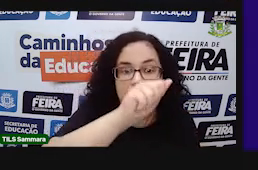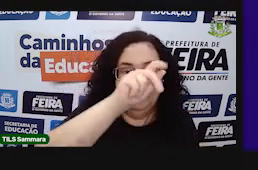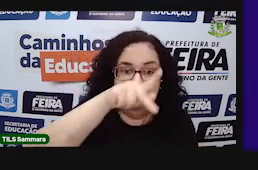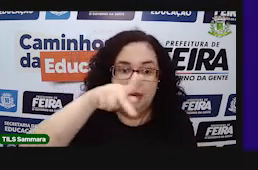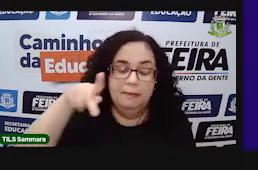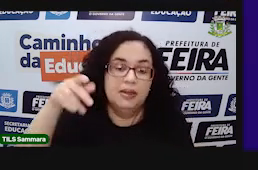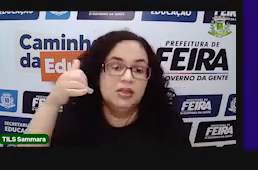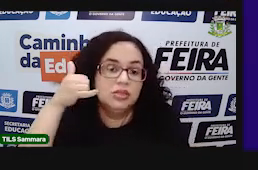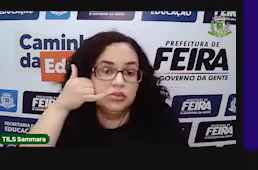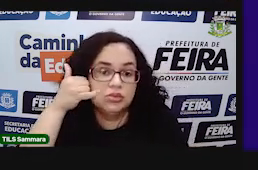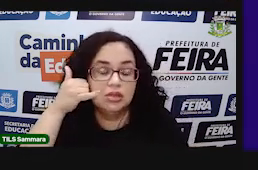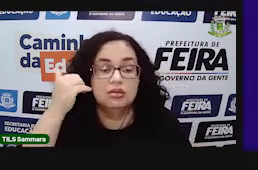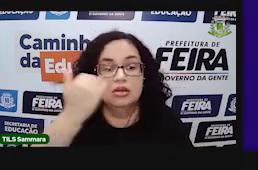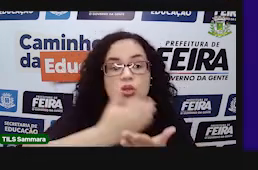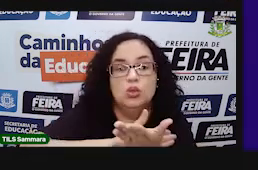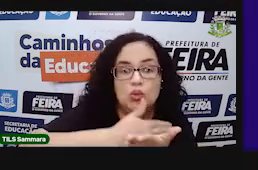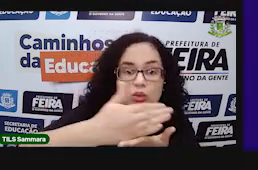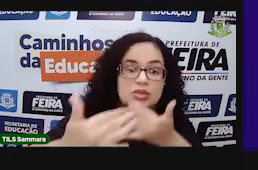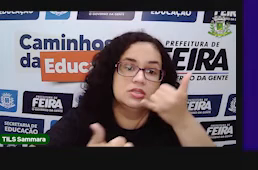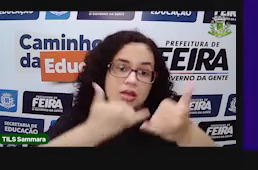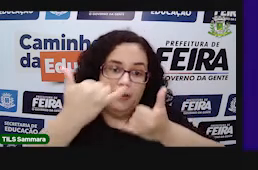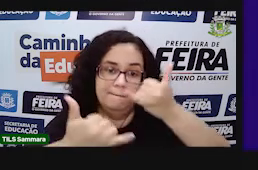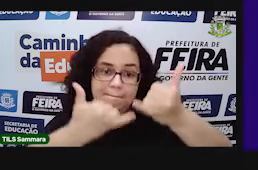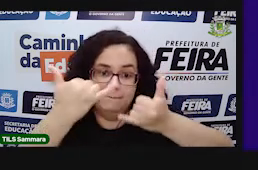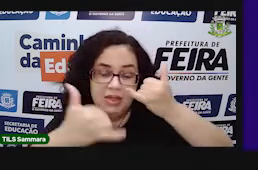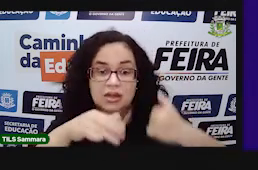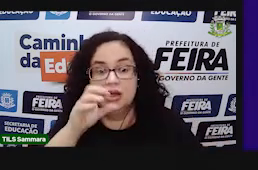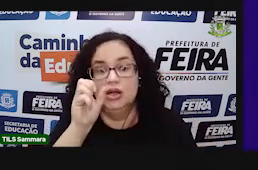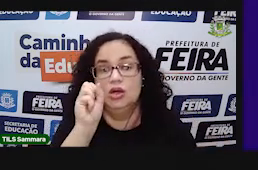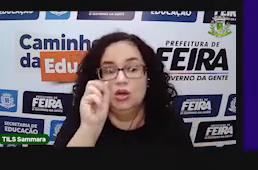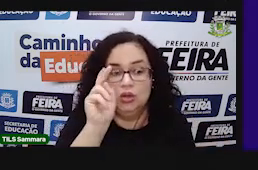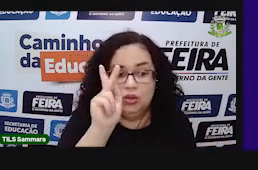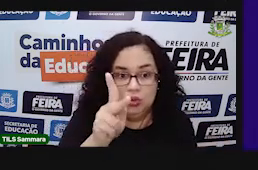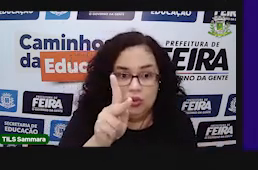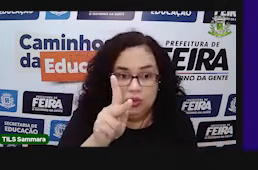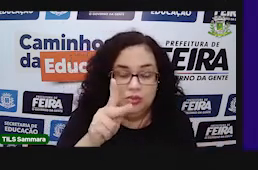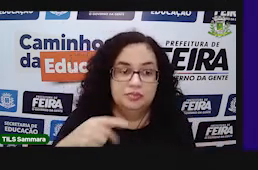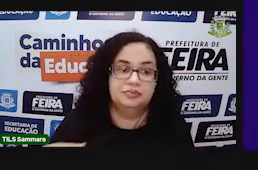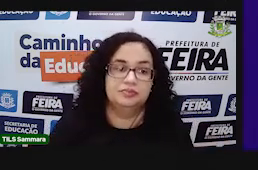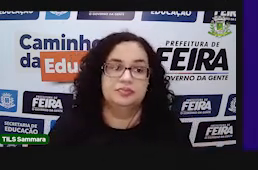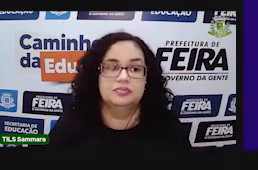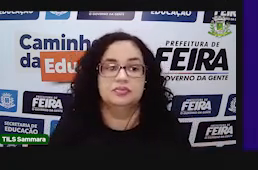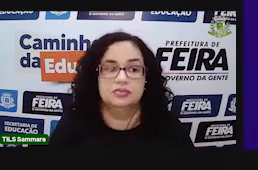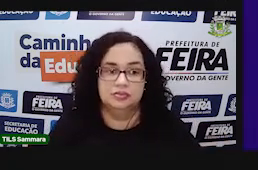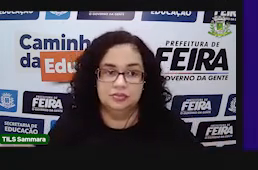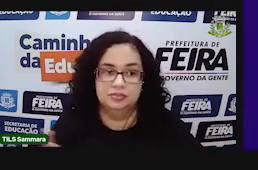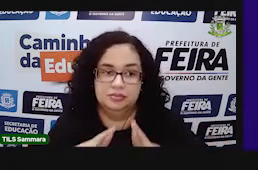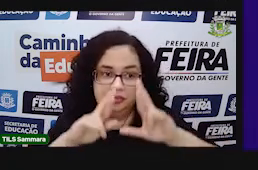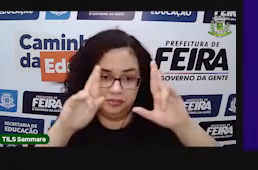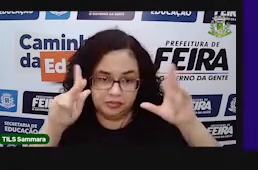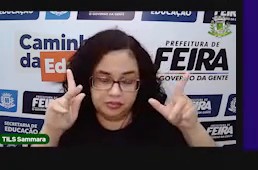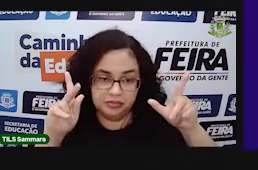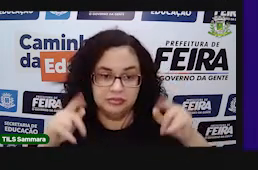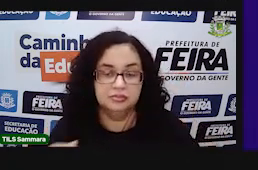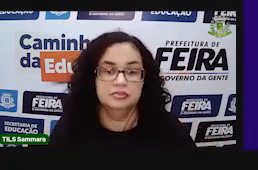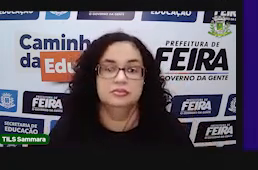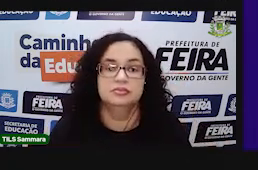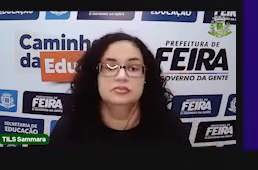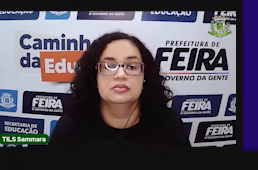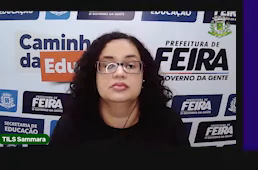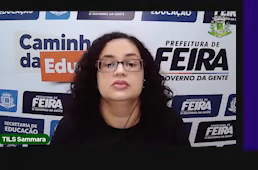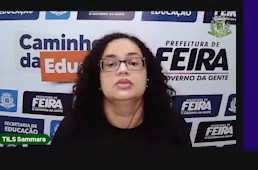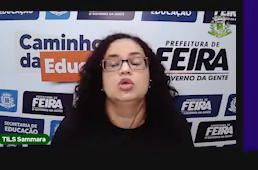coloca no seu aplicativo no celular e aí você vai começar a jogar. Certo? Aqui eu vou colocar de uma forma